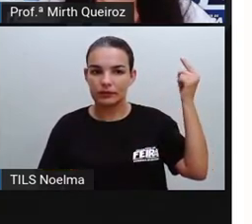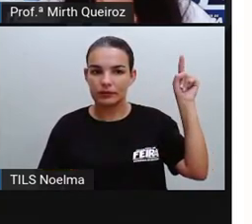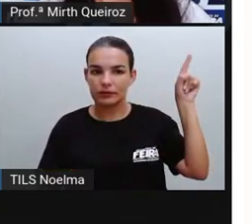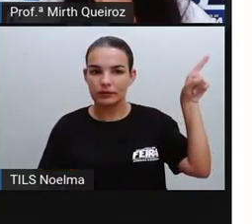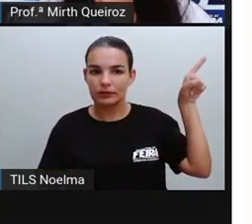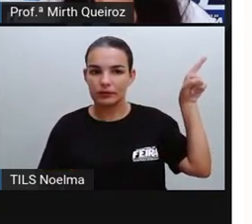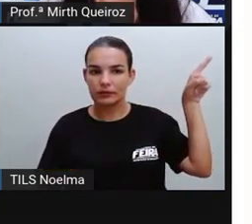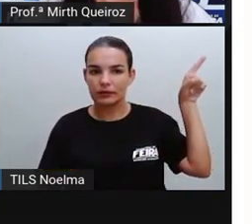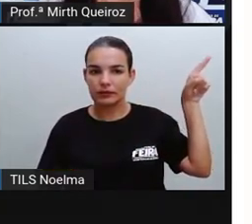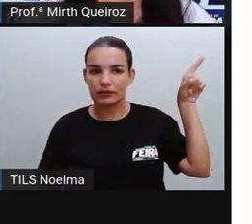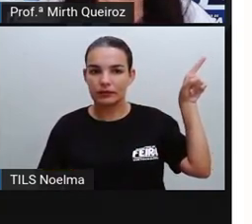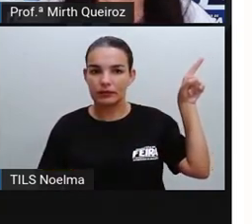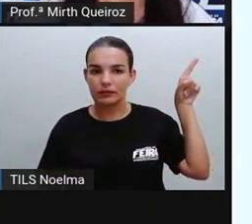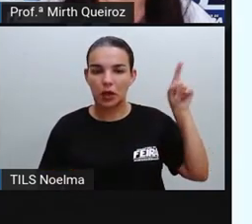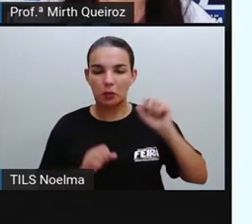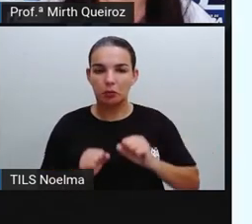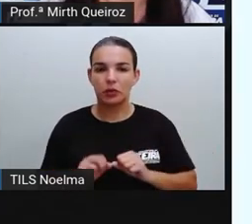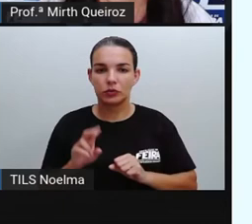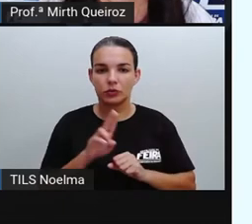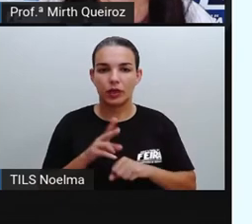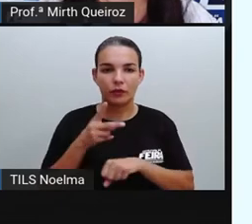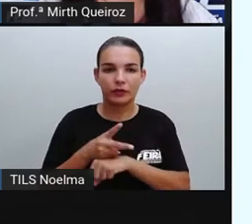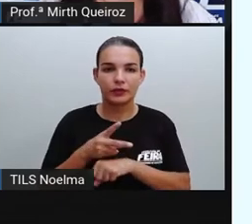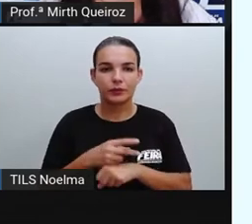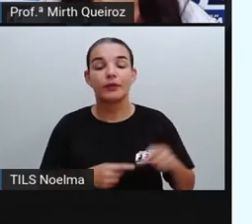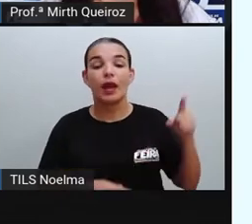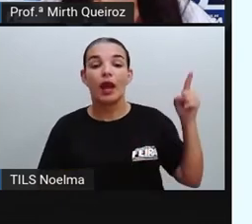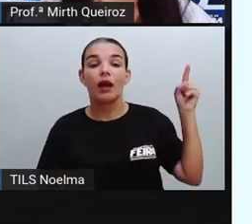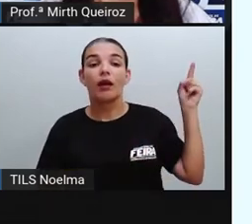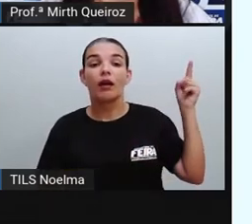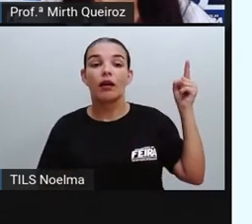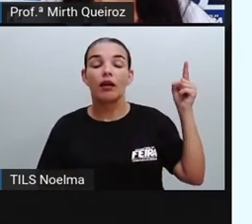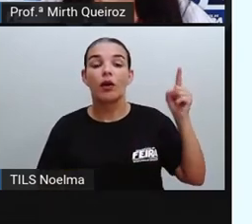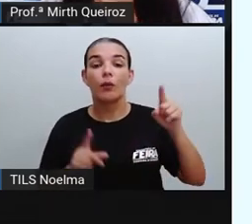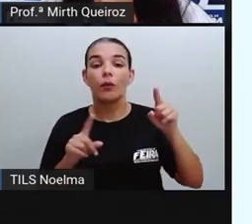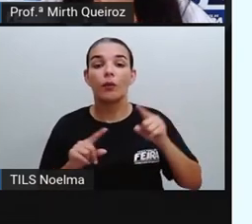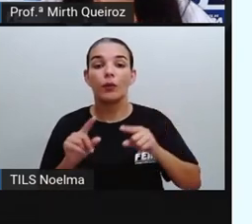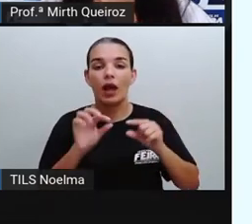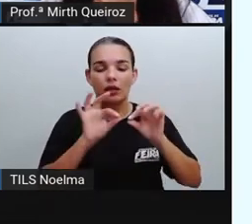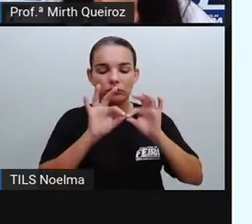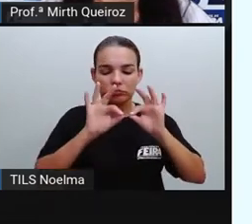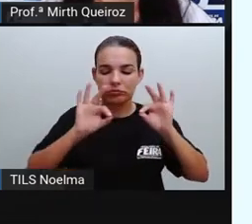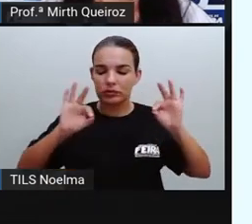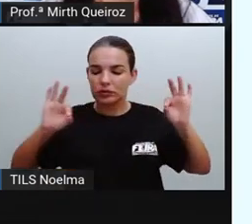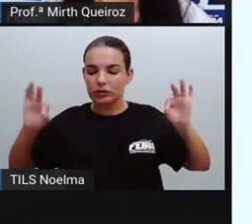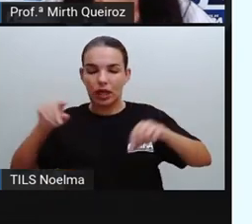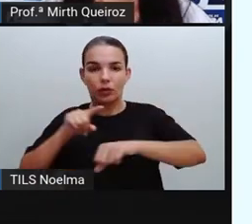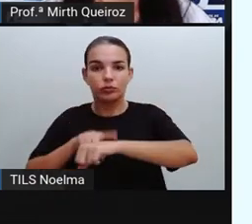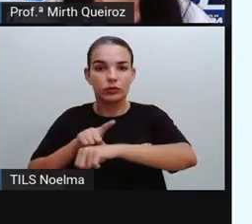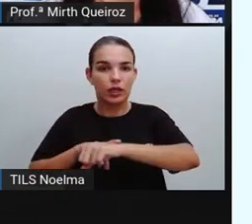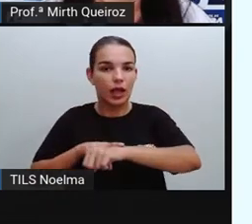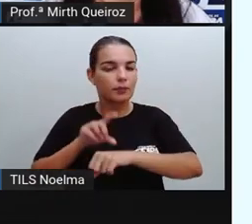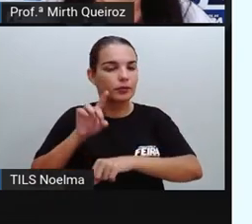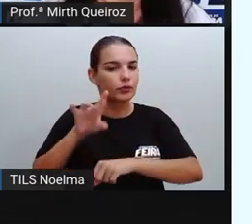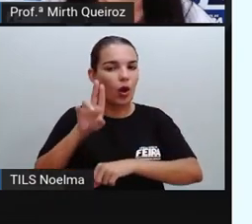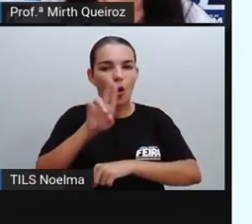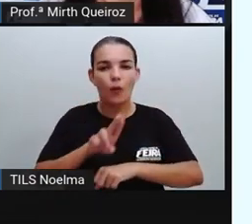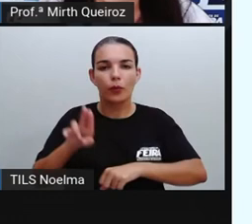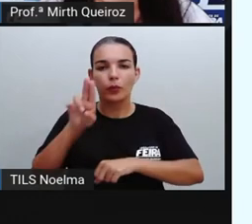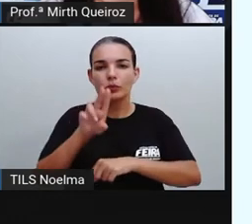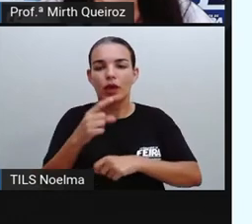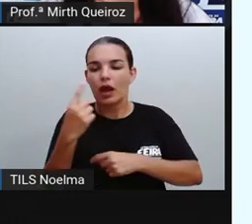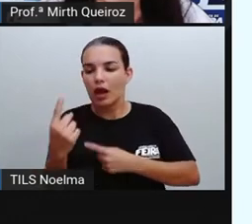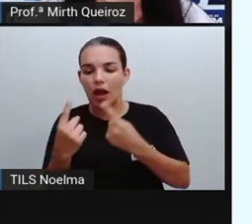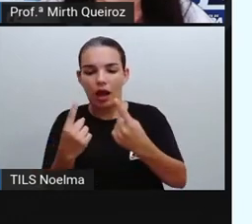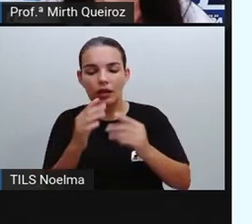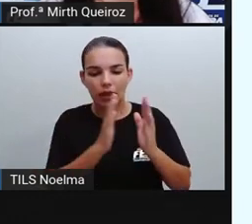que é quando a gente utiliza o vídeo, né? Nós temos o infográfico linha do tempo, onde a gente utiliza uma linha do tempo, coloca ali cada